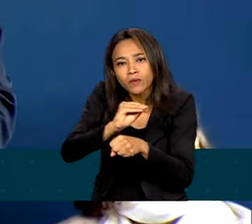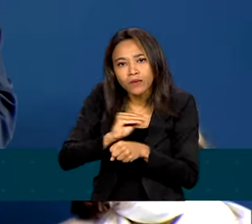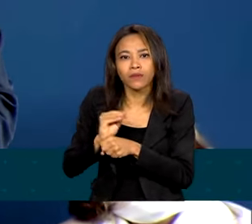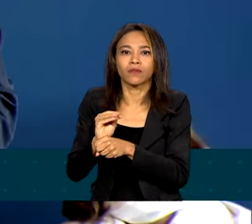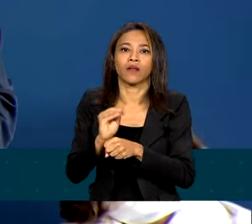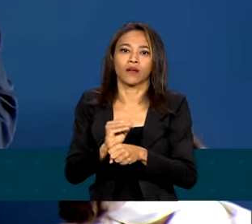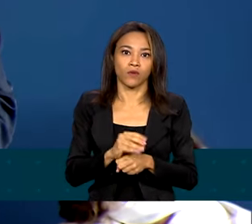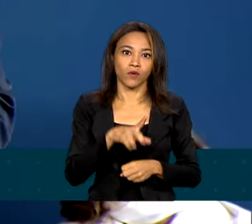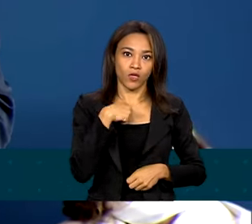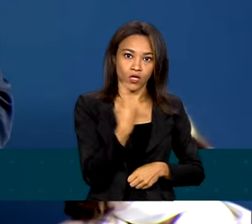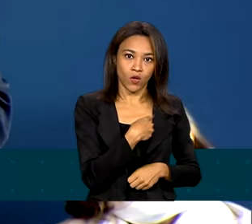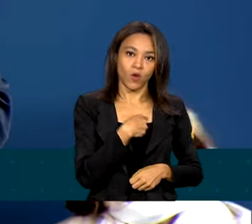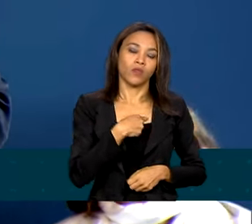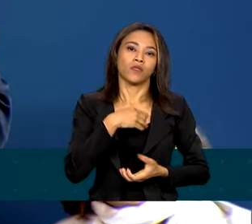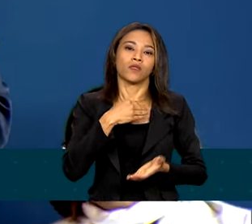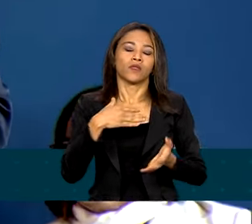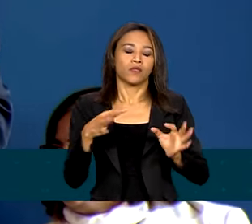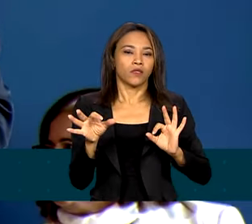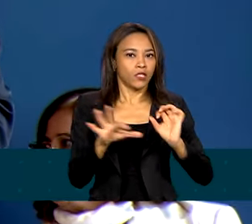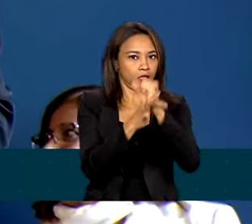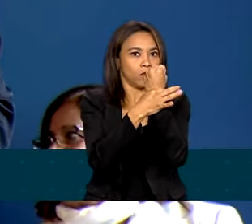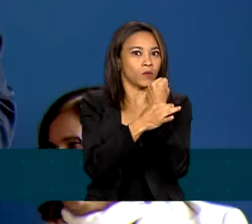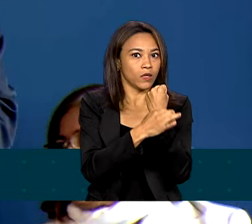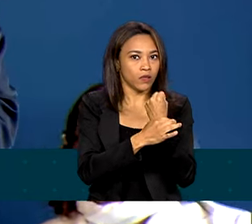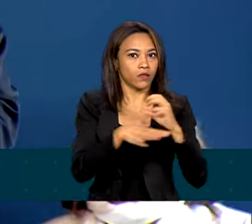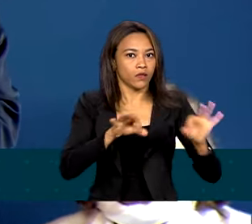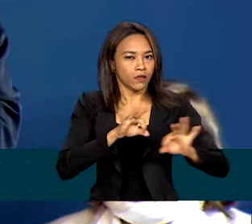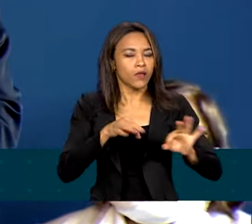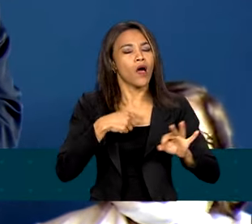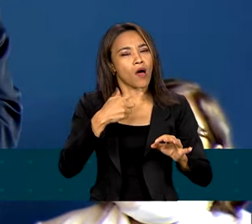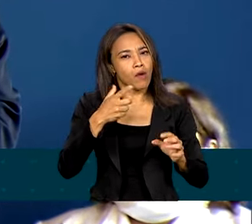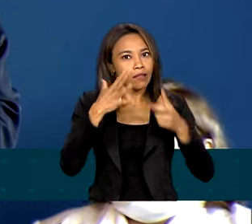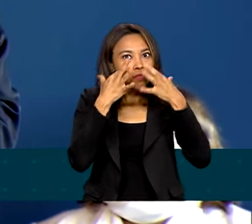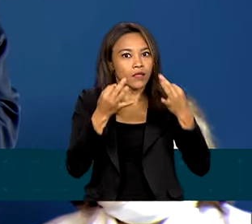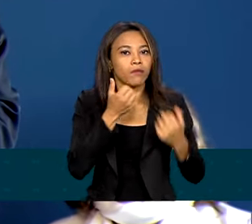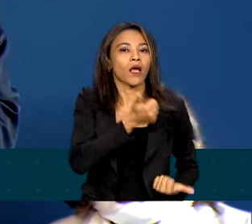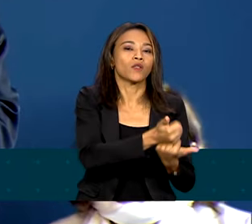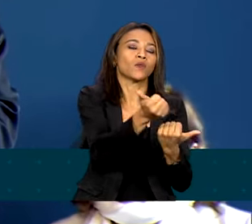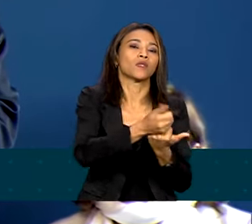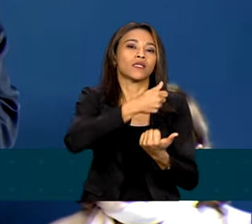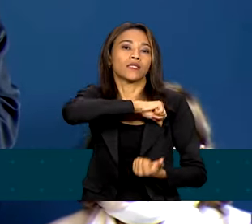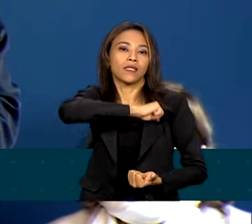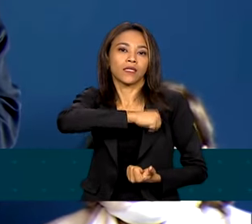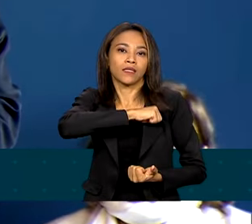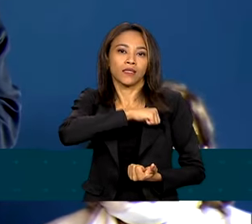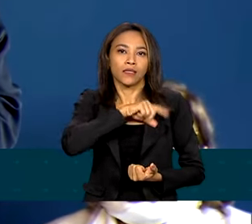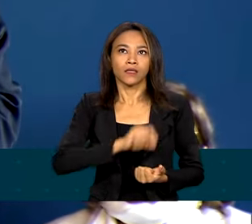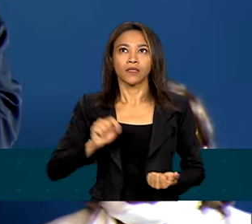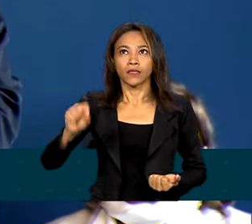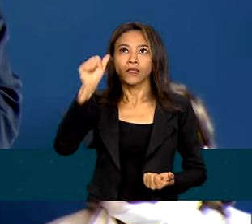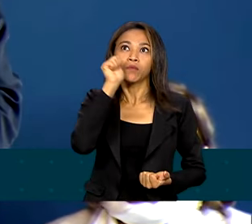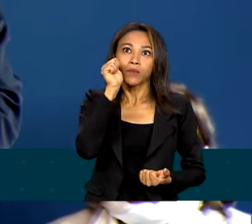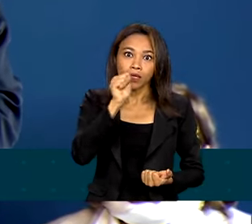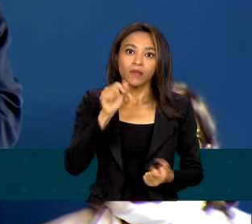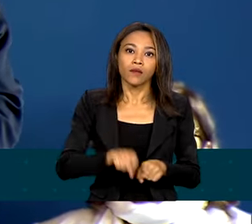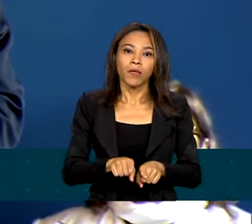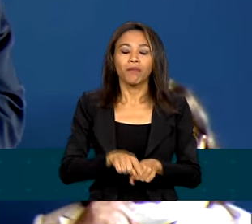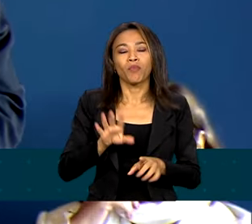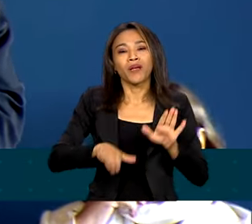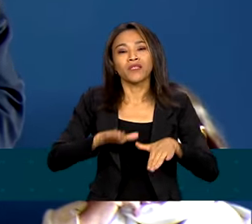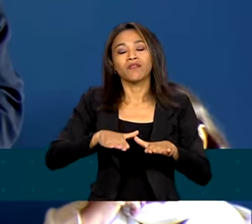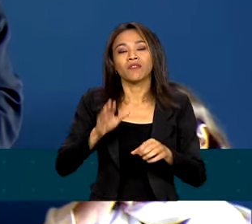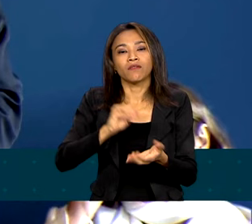está atenta para também ajudar as delegacias da mulher, as patrulhas existentes, porque, às vezes, falta o